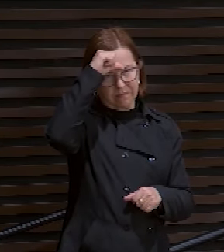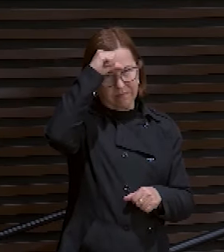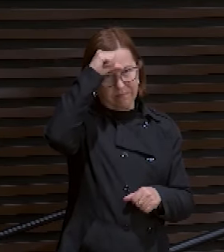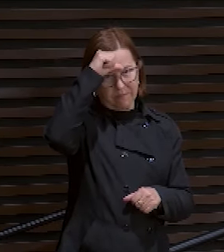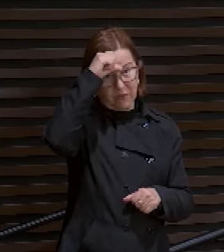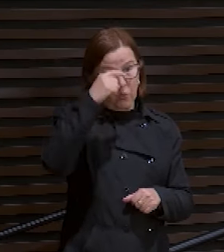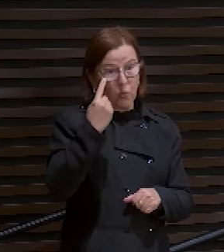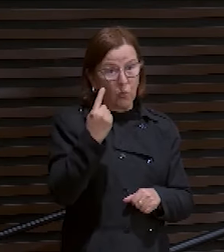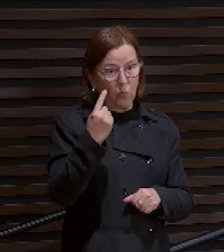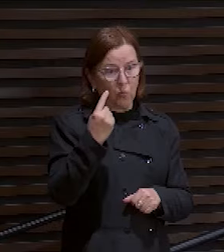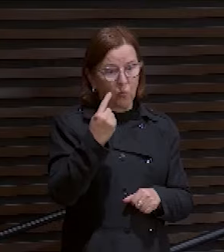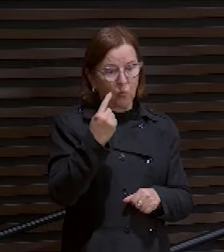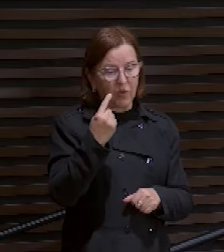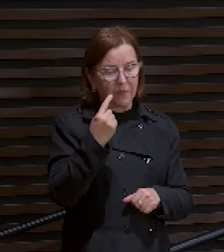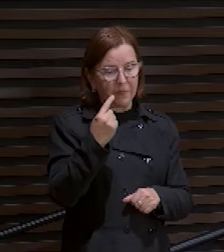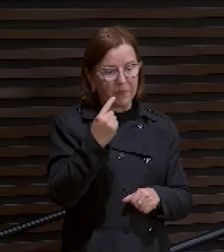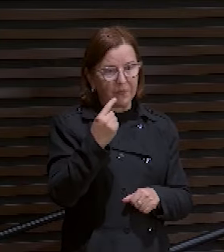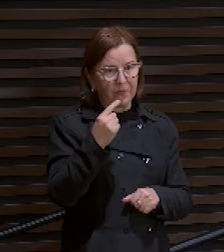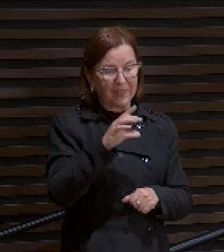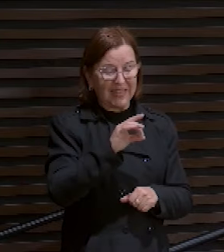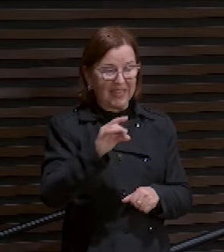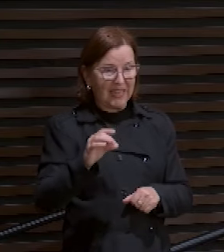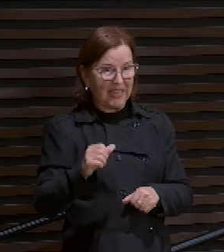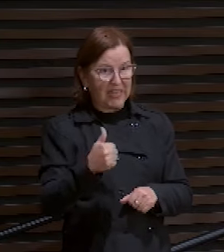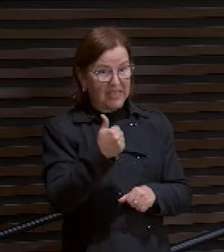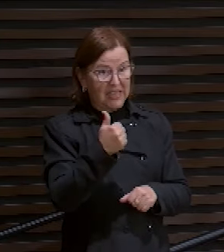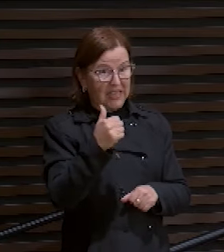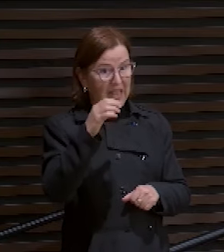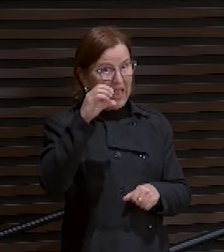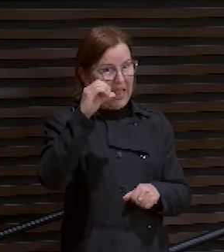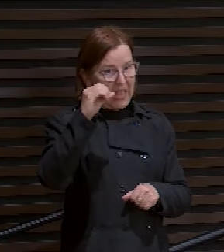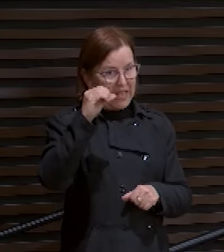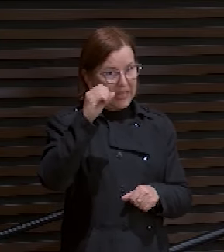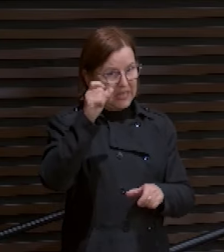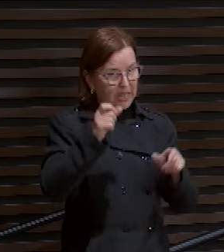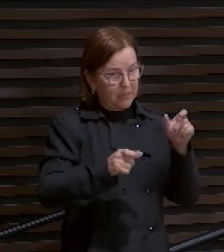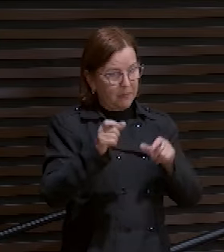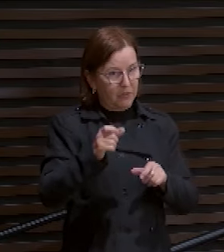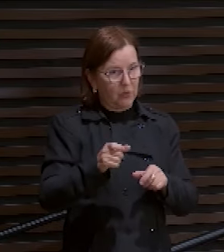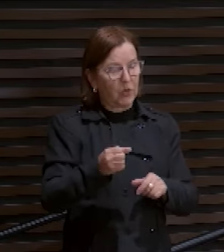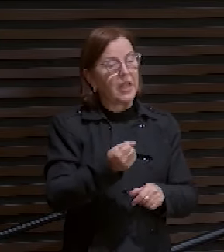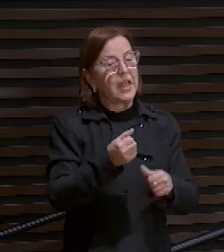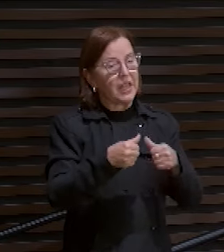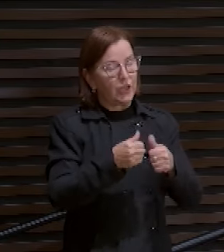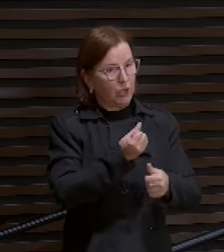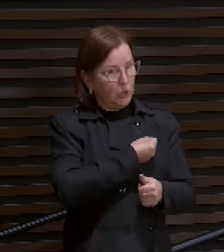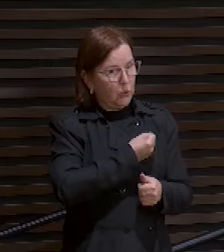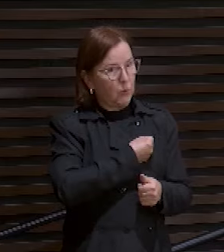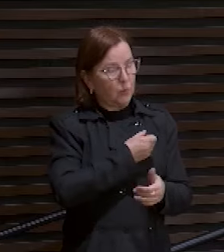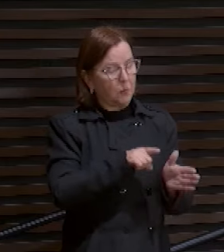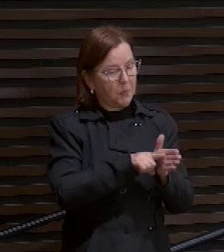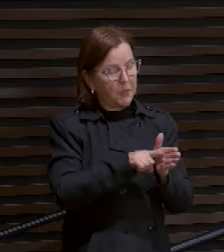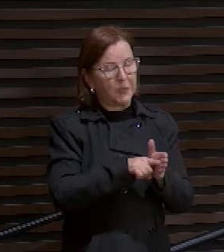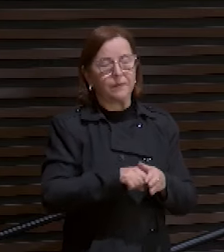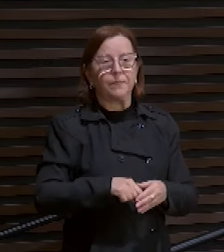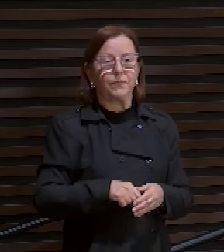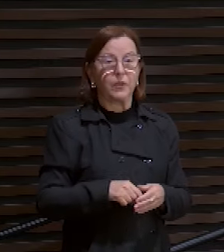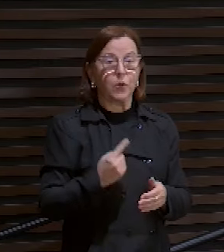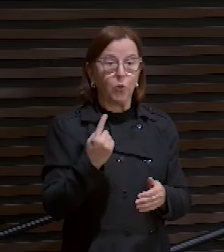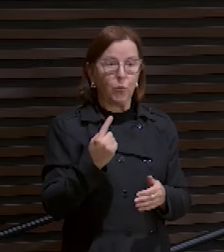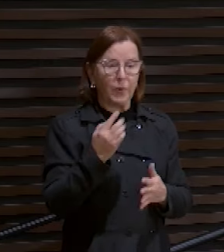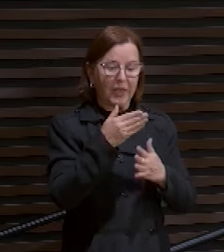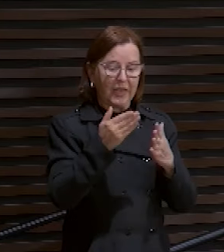Uma em cada dez pessoas. Olha os números. São recentes. Uma em cada dez